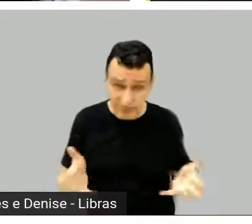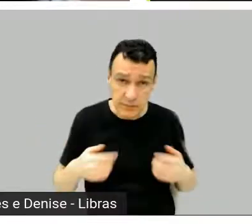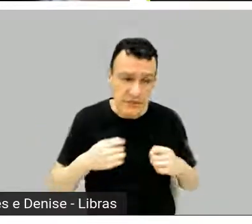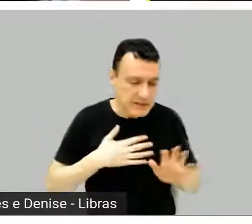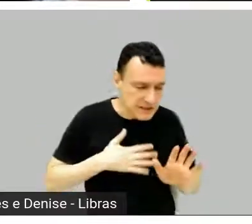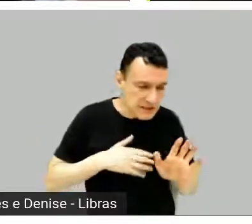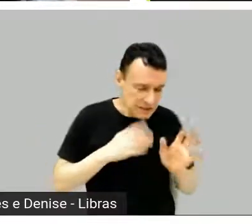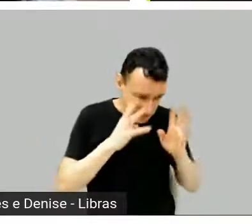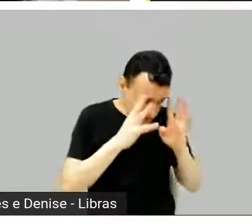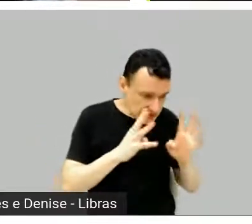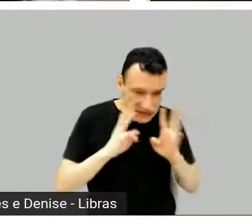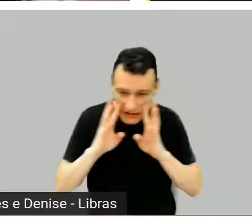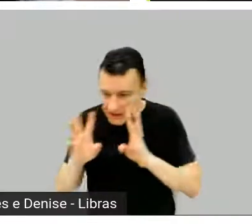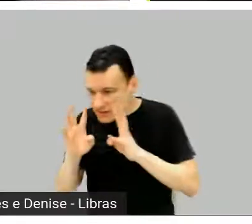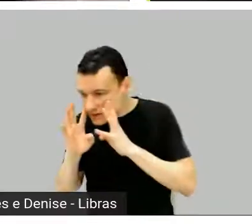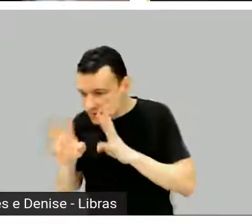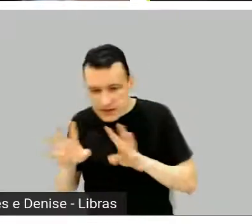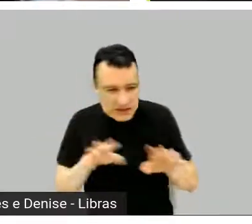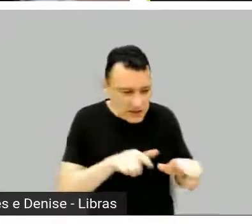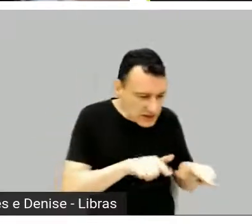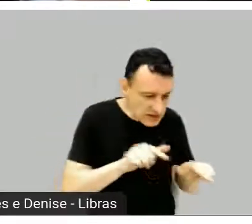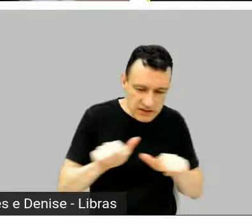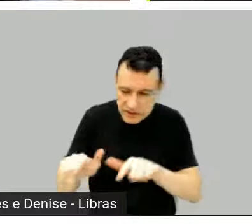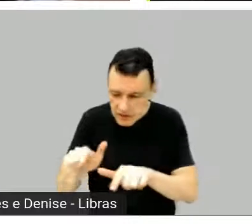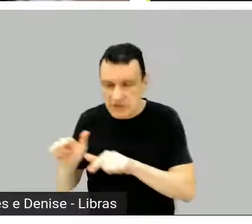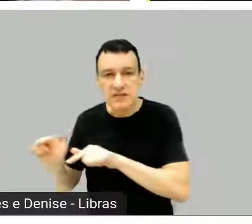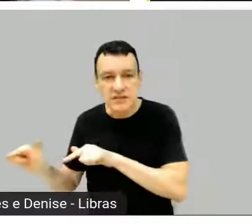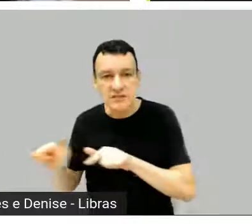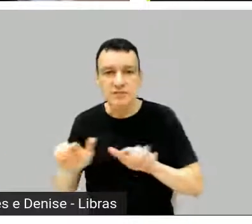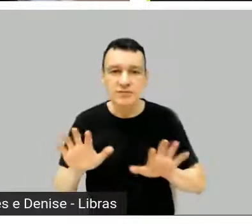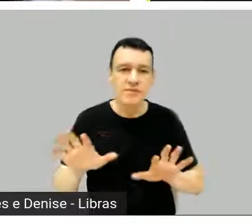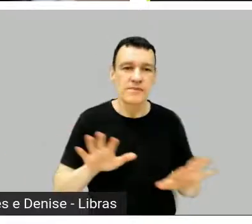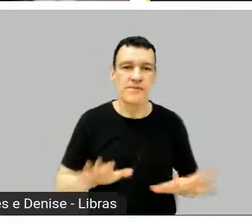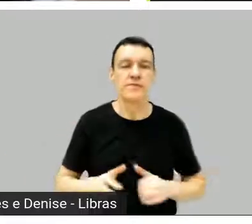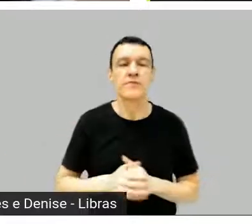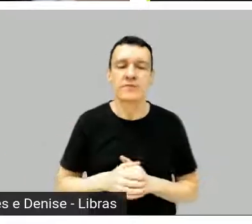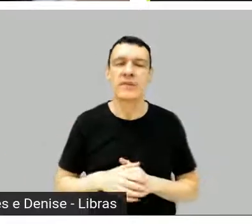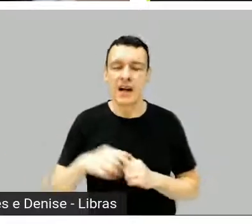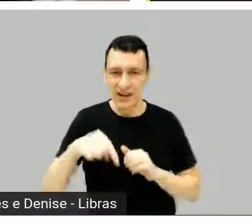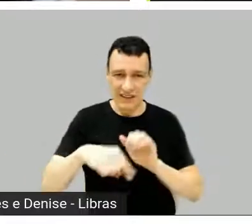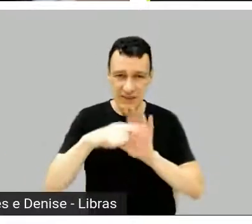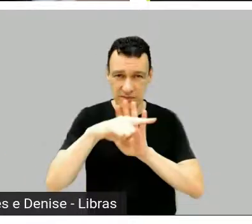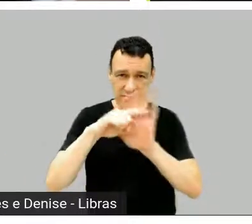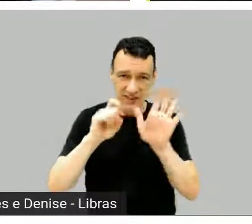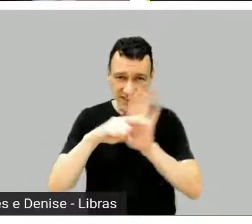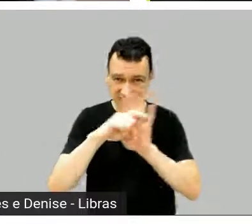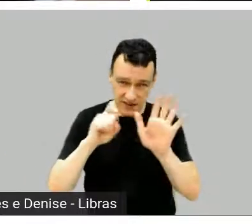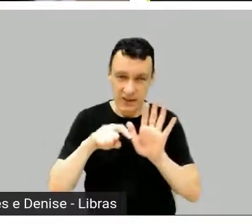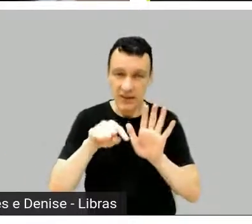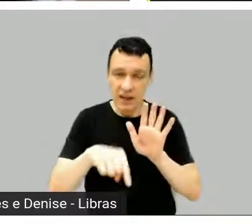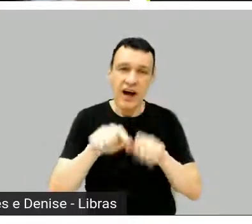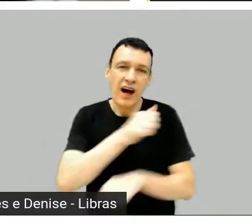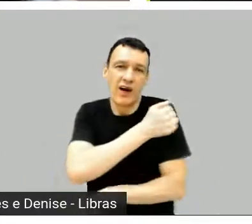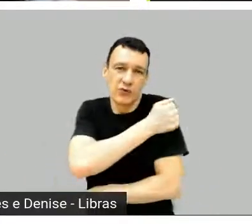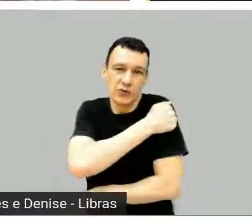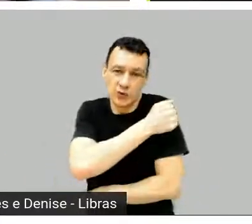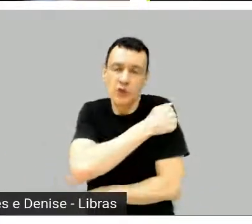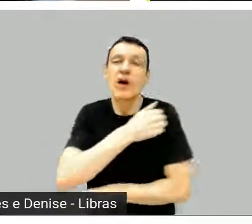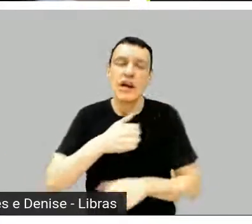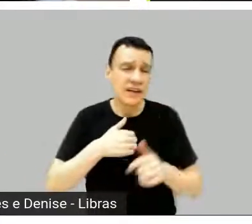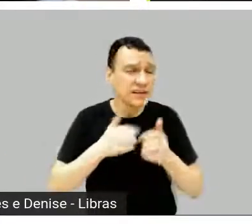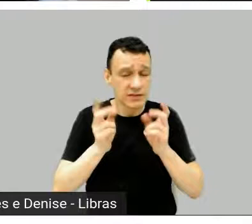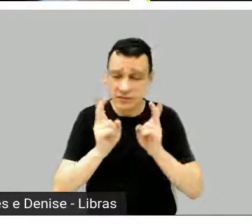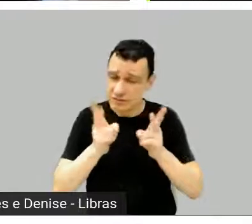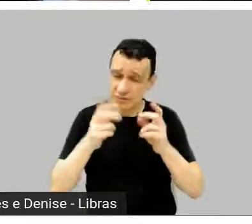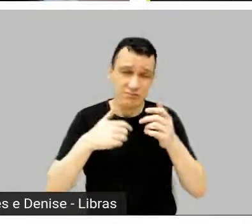eu sempre procuro deixar claro para os alunos dos nossos cursos do MIS, porque, assim, tem... Acho que é